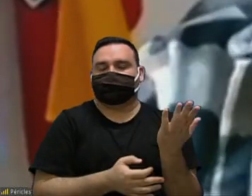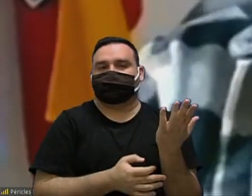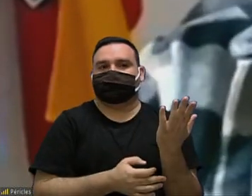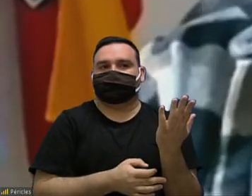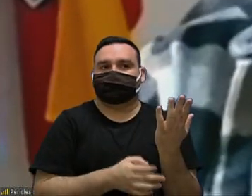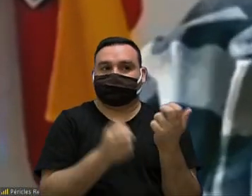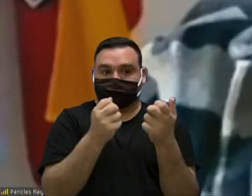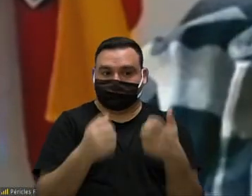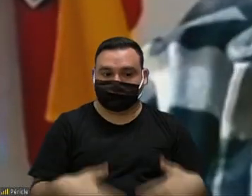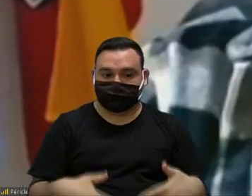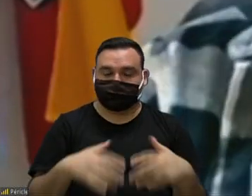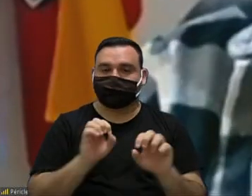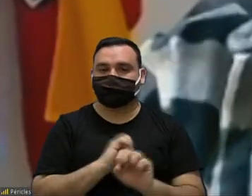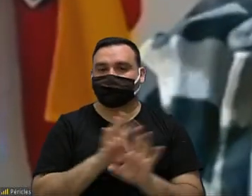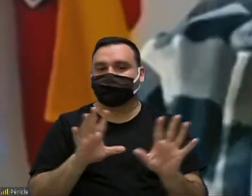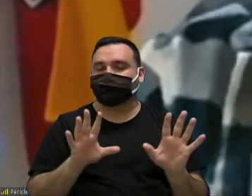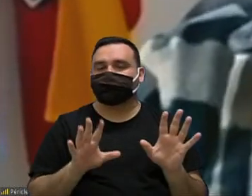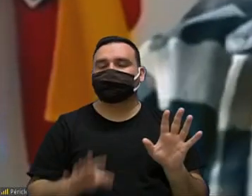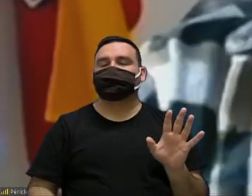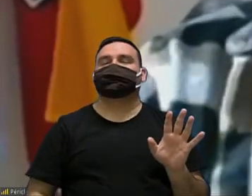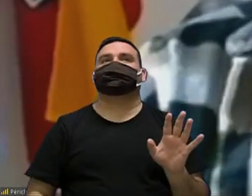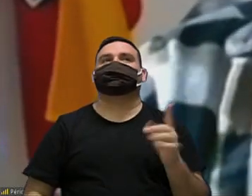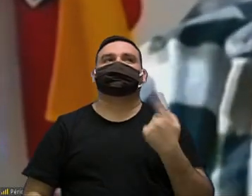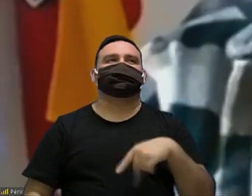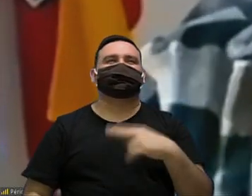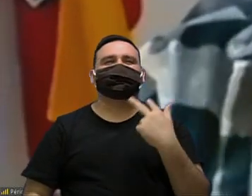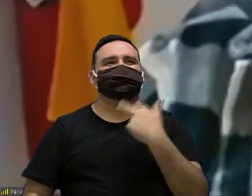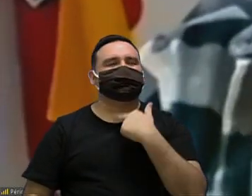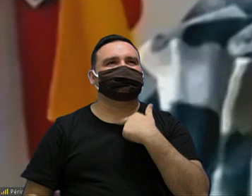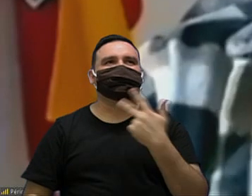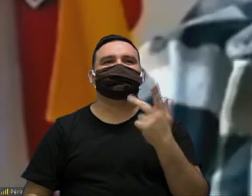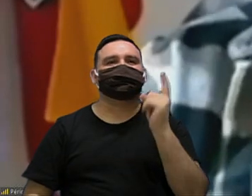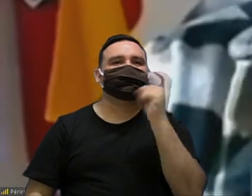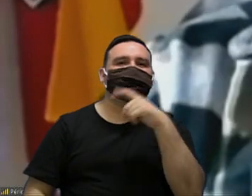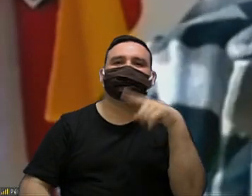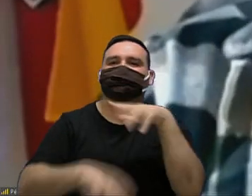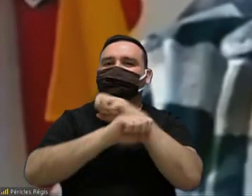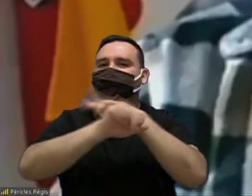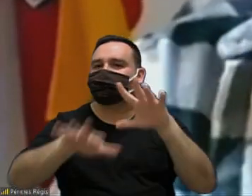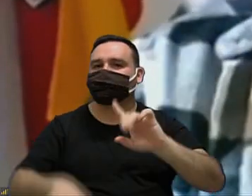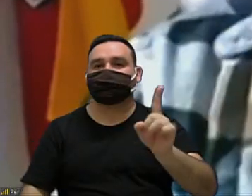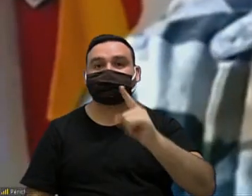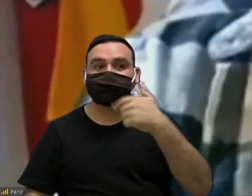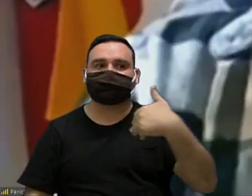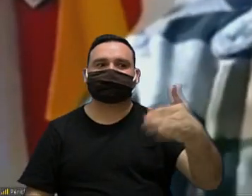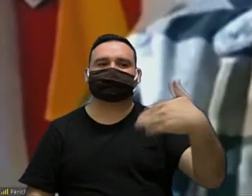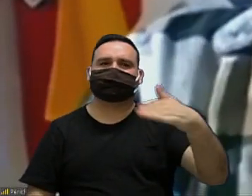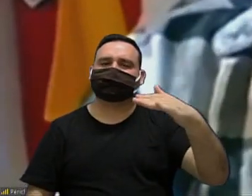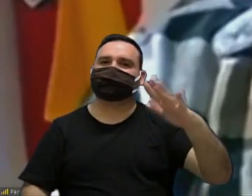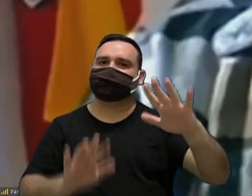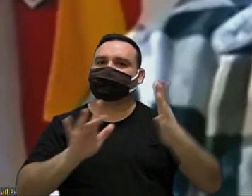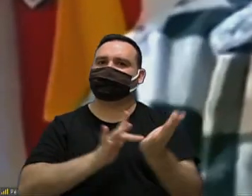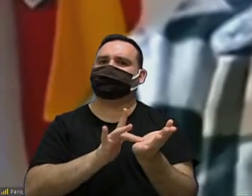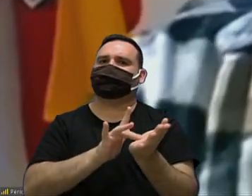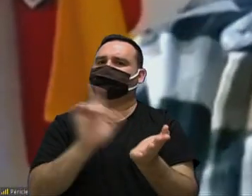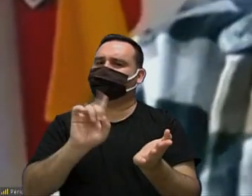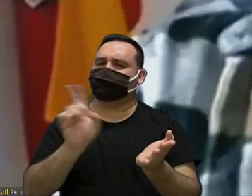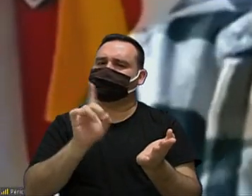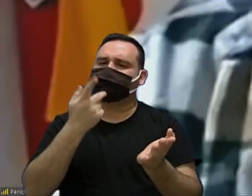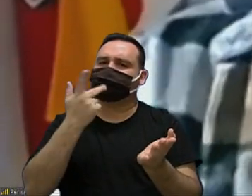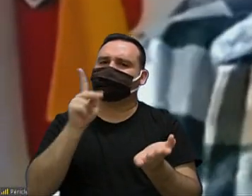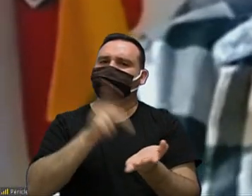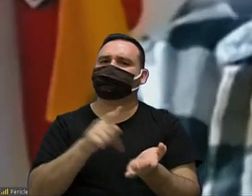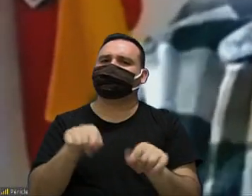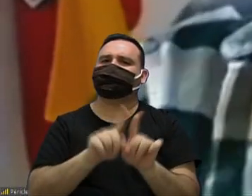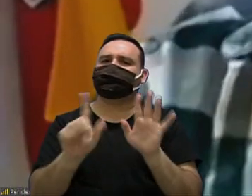deixar bem claro isso né não podemos ficar fazendo contando mentira para os outros aí fingindo que vai fazer uma coisa e não pode fazer esse